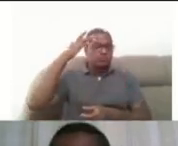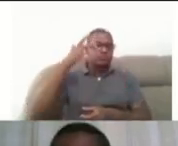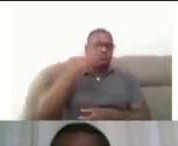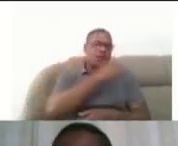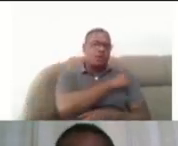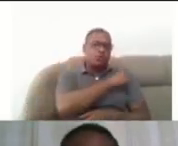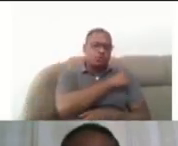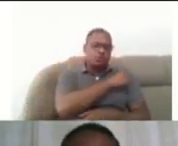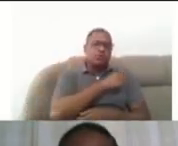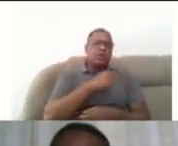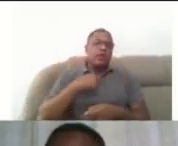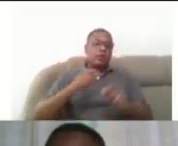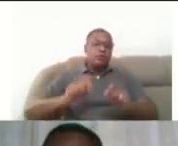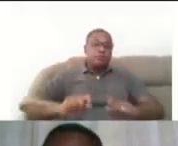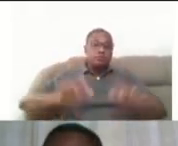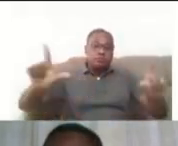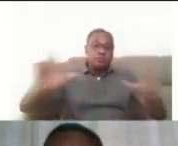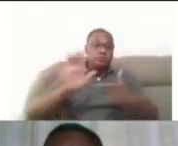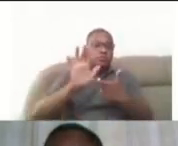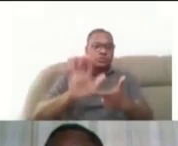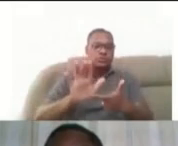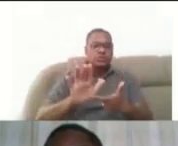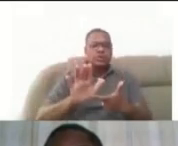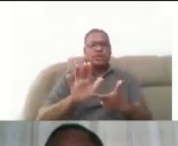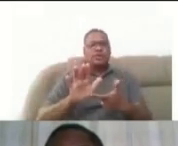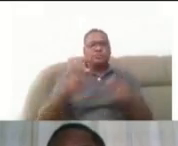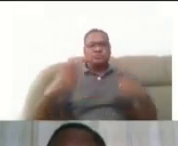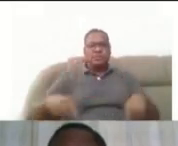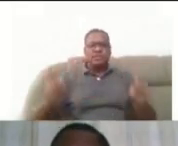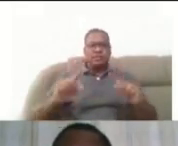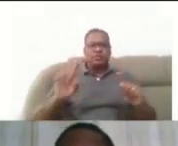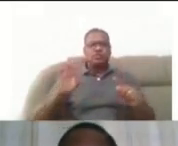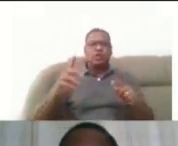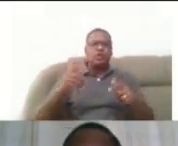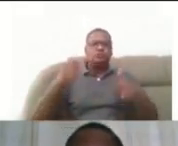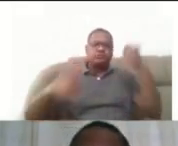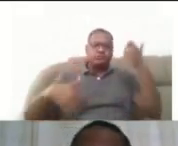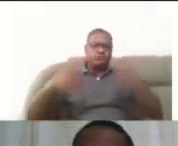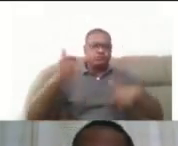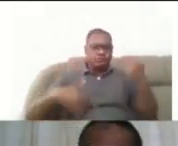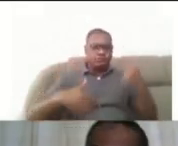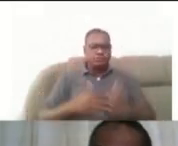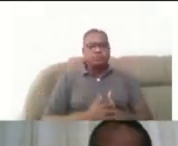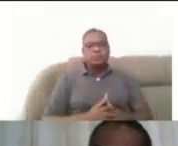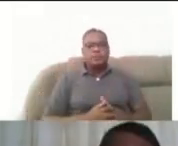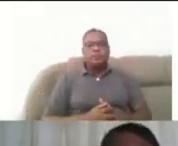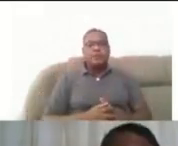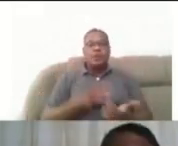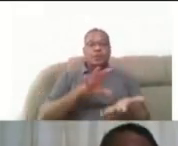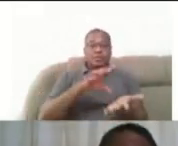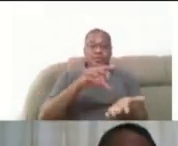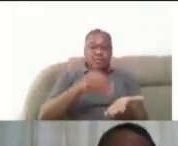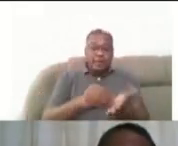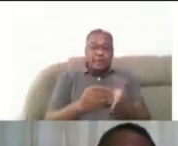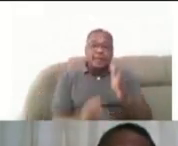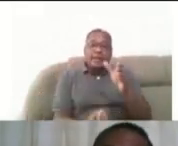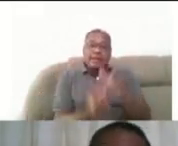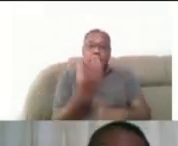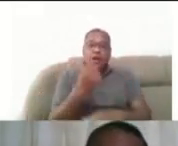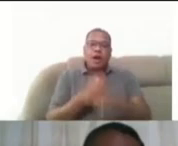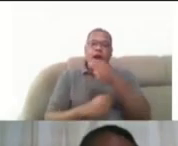produtiva. Bem, o NAP foi criado no ano de 2008 como